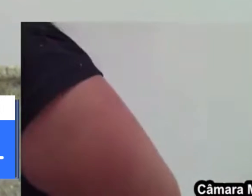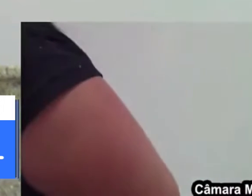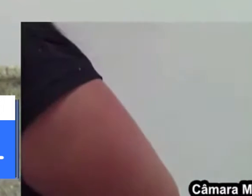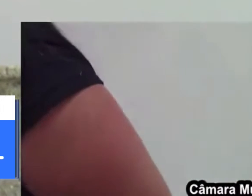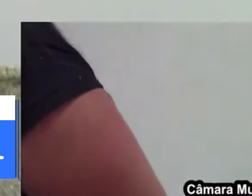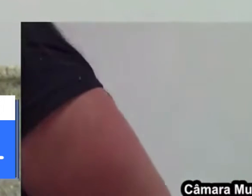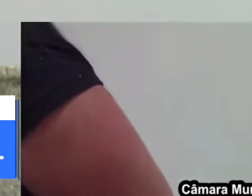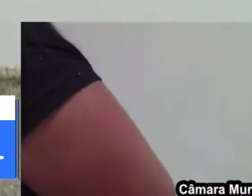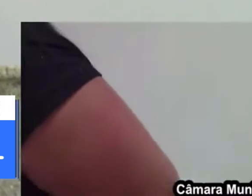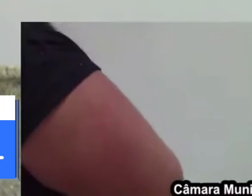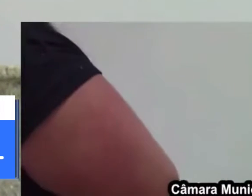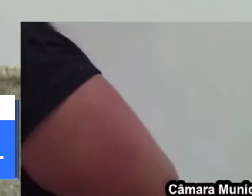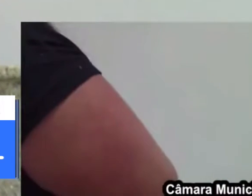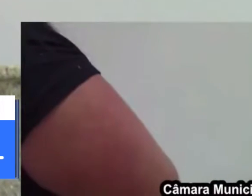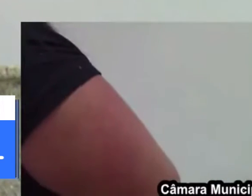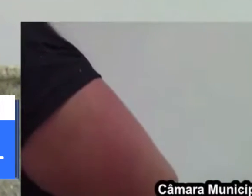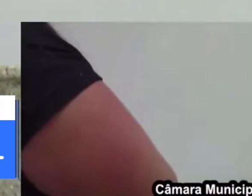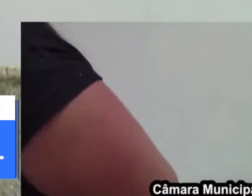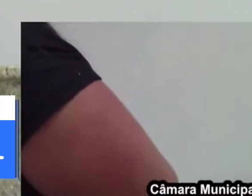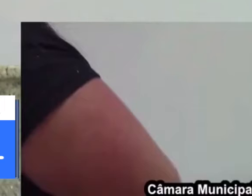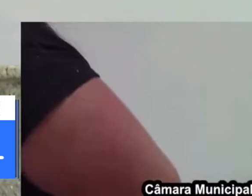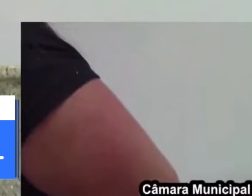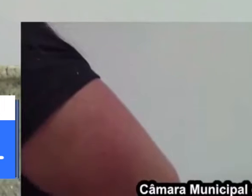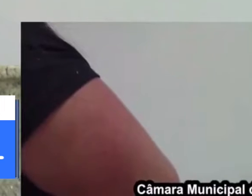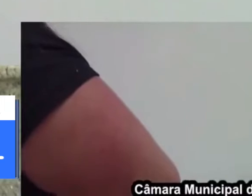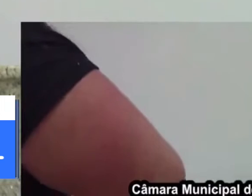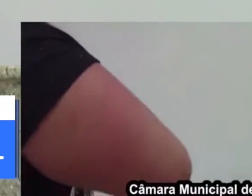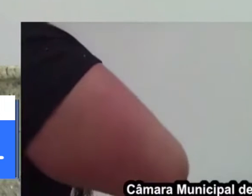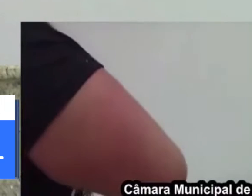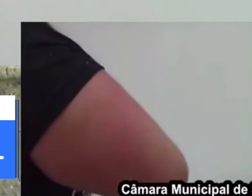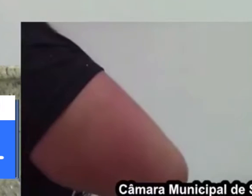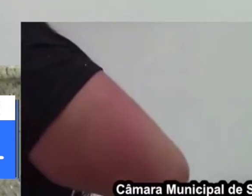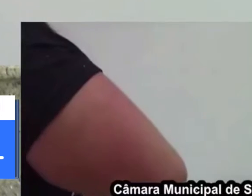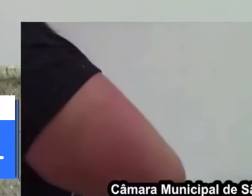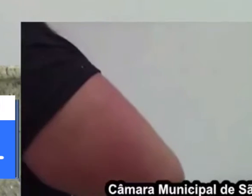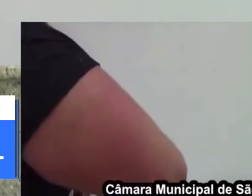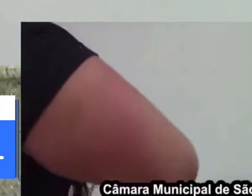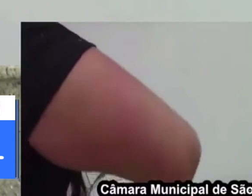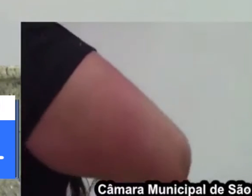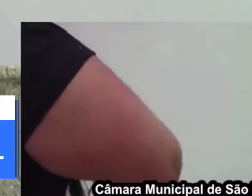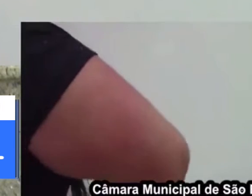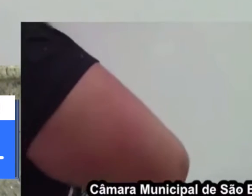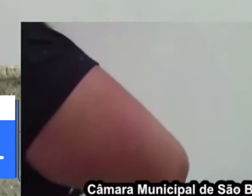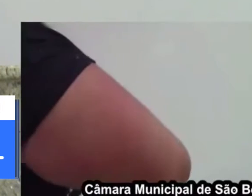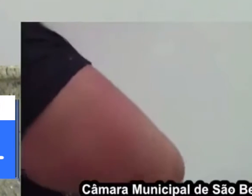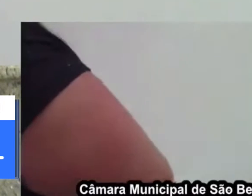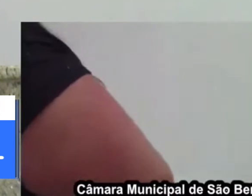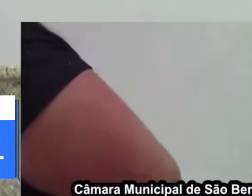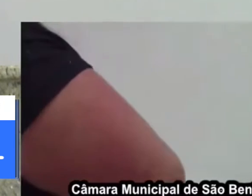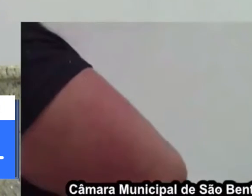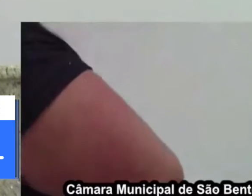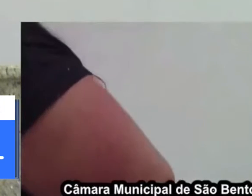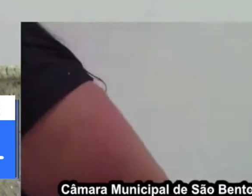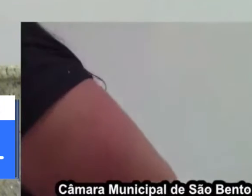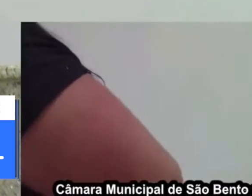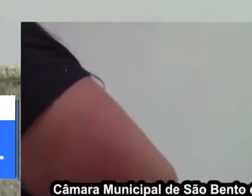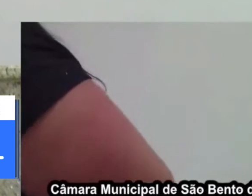quantas vezes se desloca um paciente daqui para outra cidade, por conta de um Raul X que não era feito.